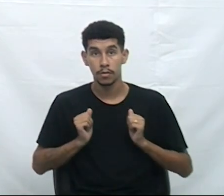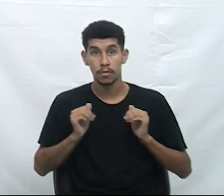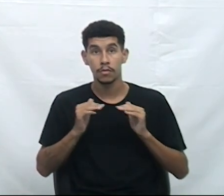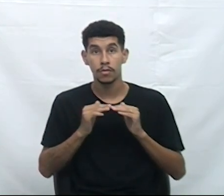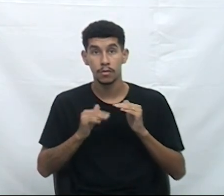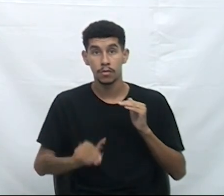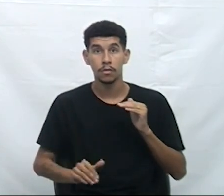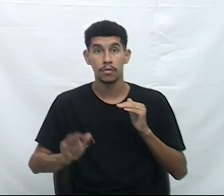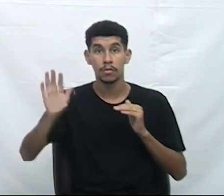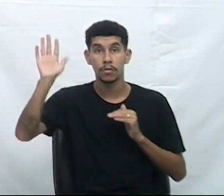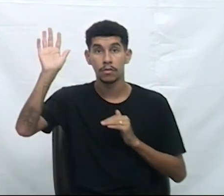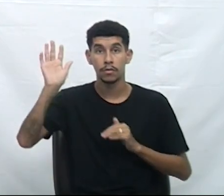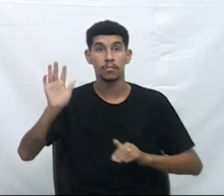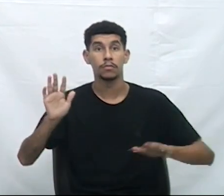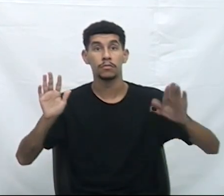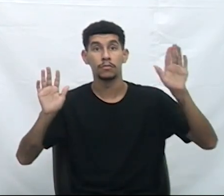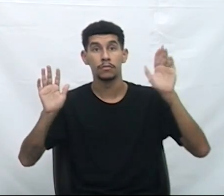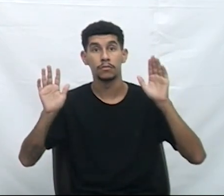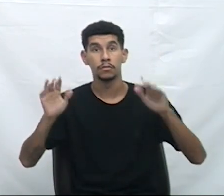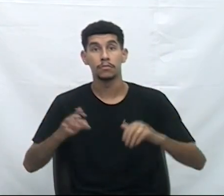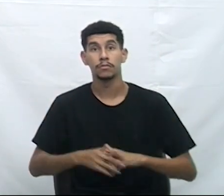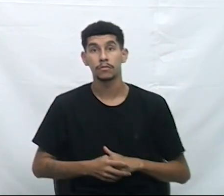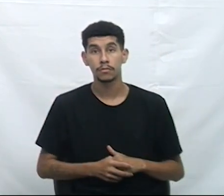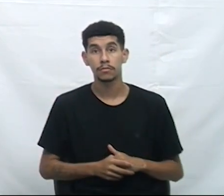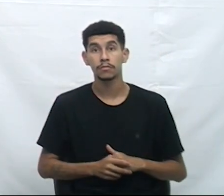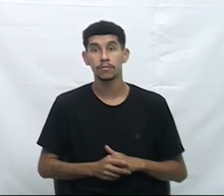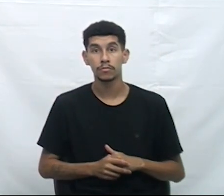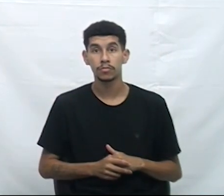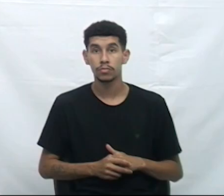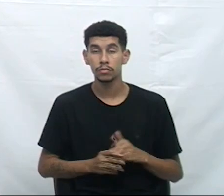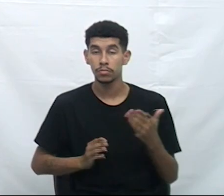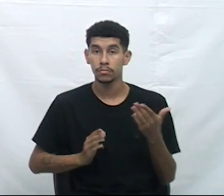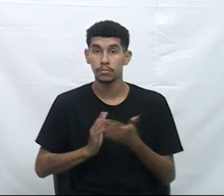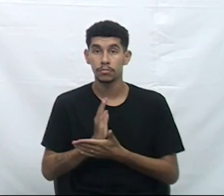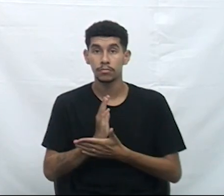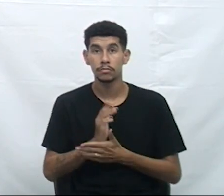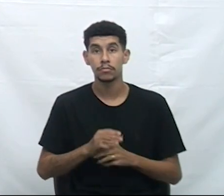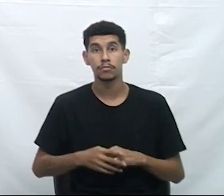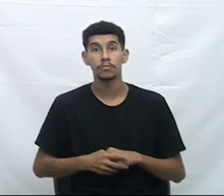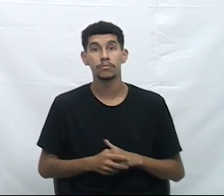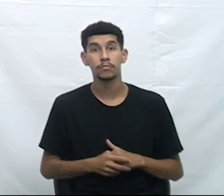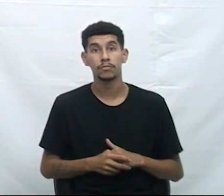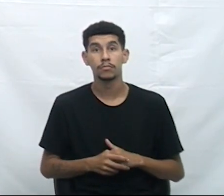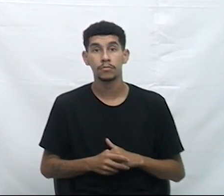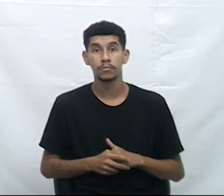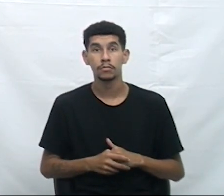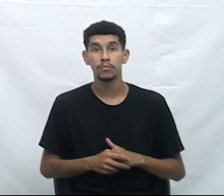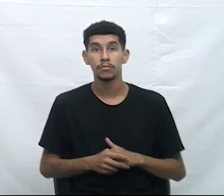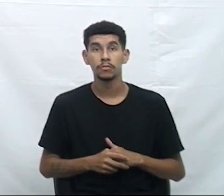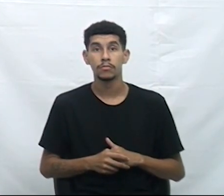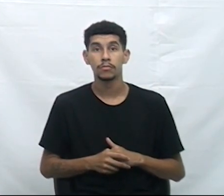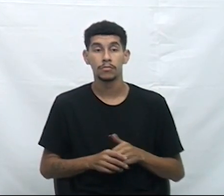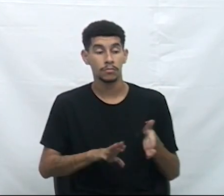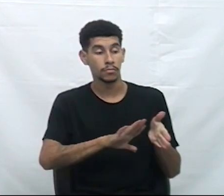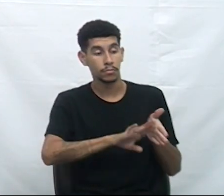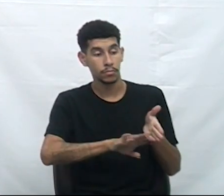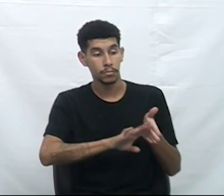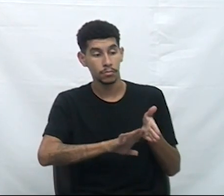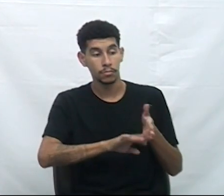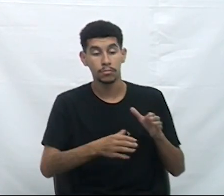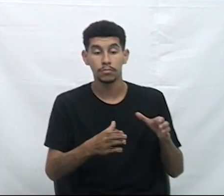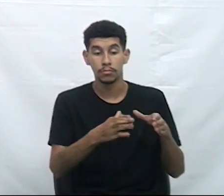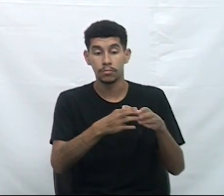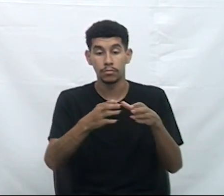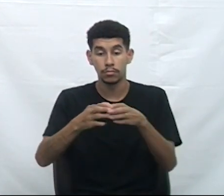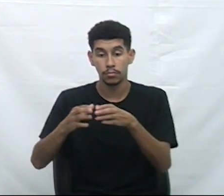permaneçam como estão, contrários se manifestem. Aprovado por unanimidade a dispensa de pareceres das comissões